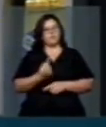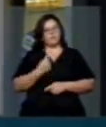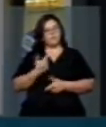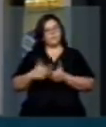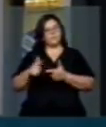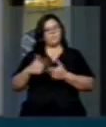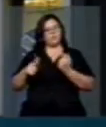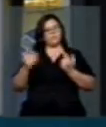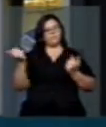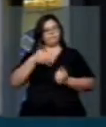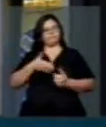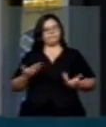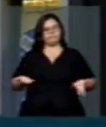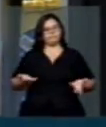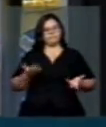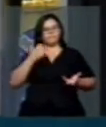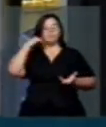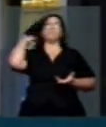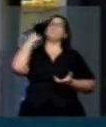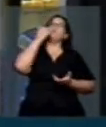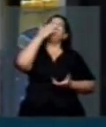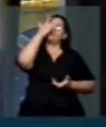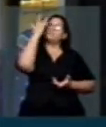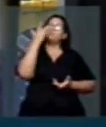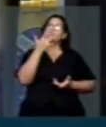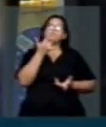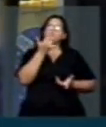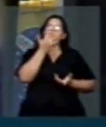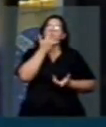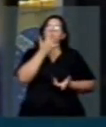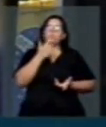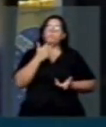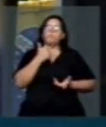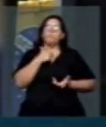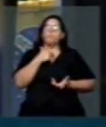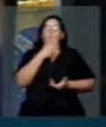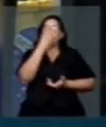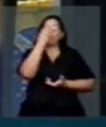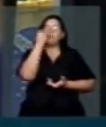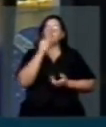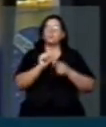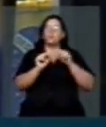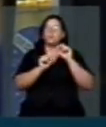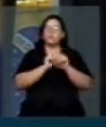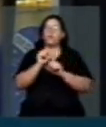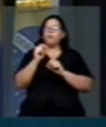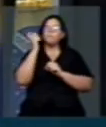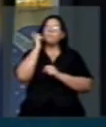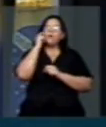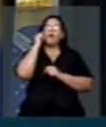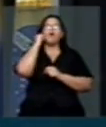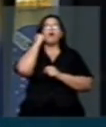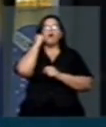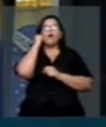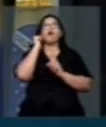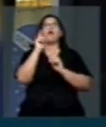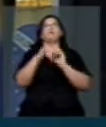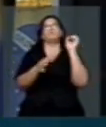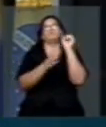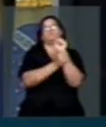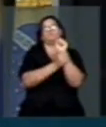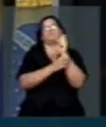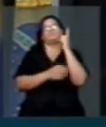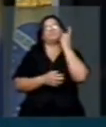outro nível. Não podemos esquecer também que Celso Daniel achava que não precisava de segurança e foi executado pelos seus próprios